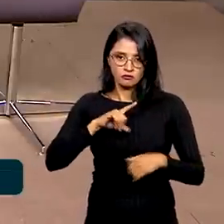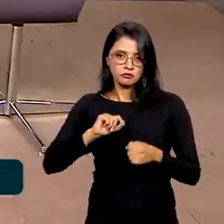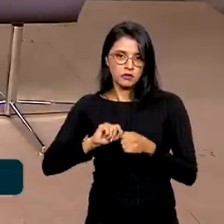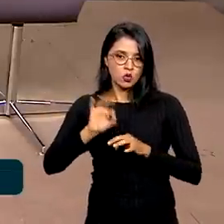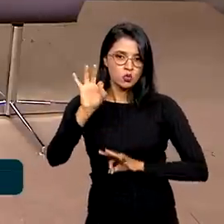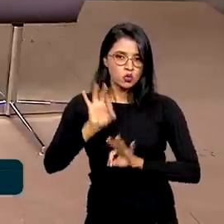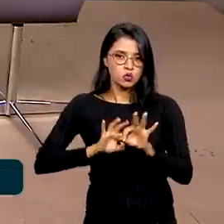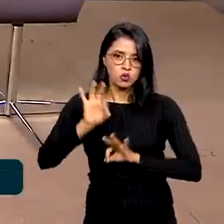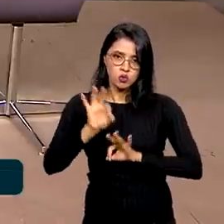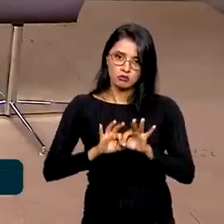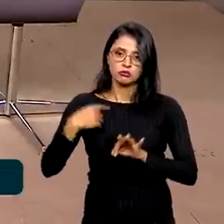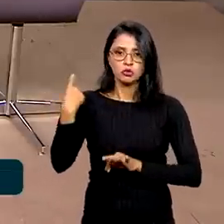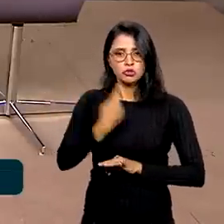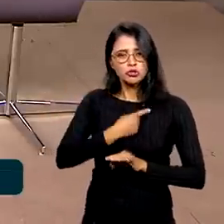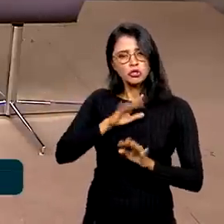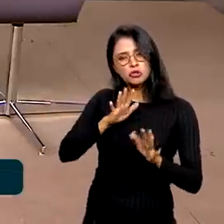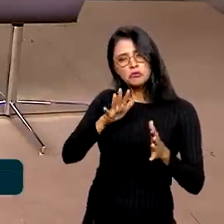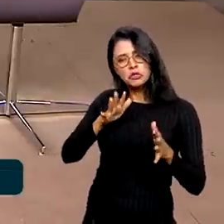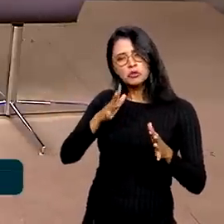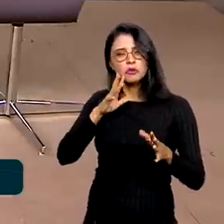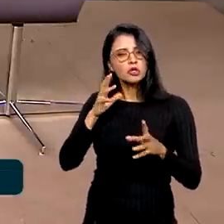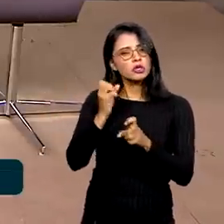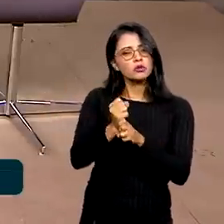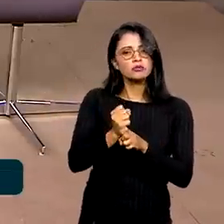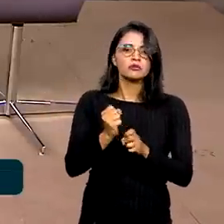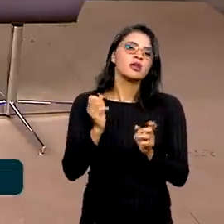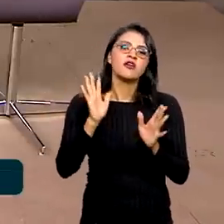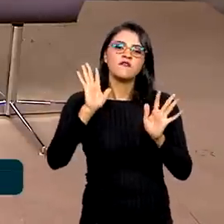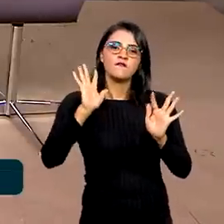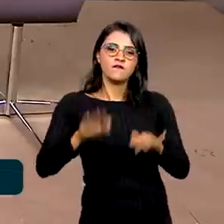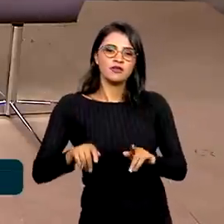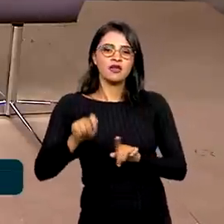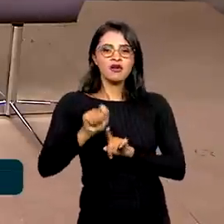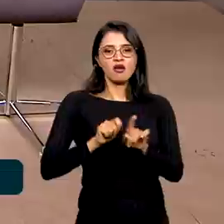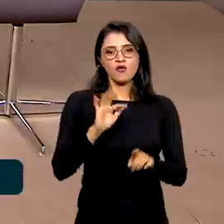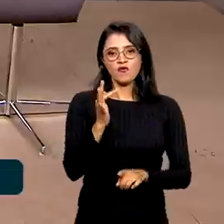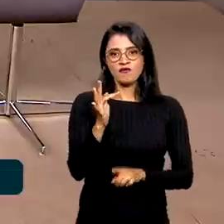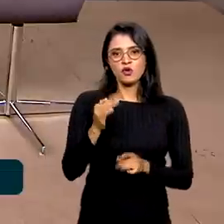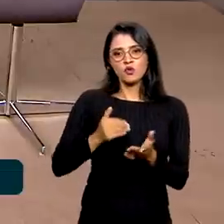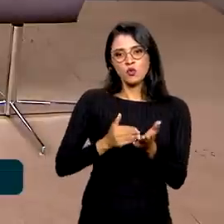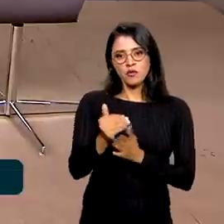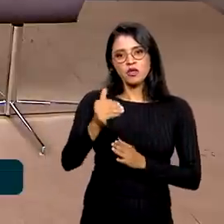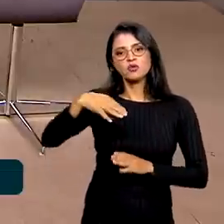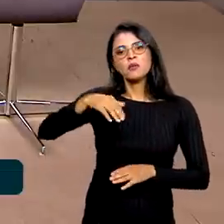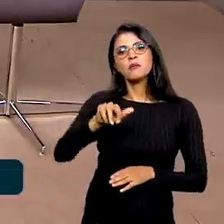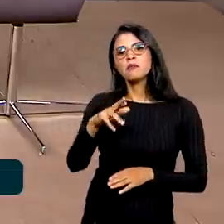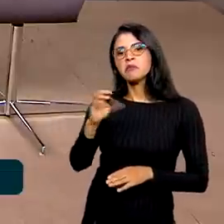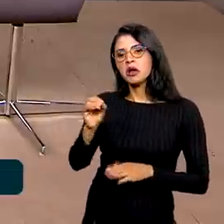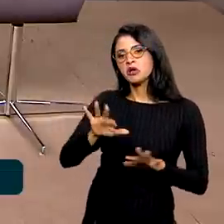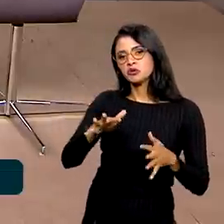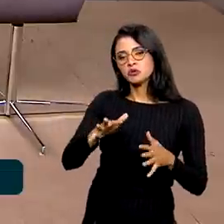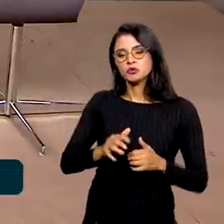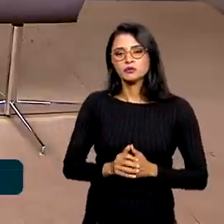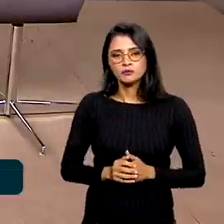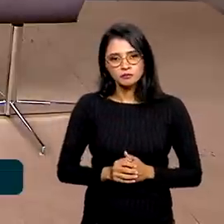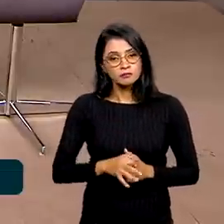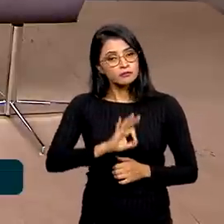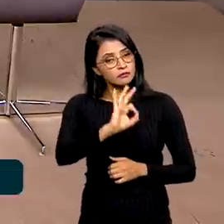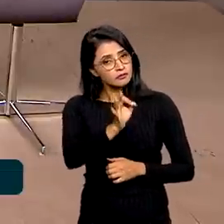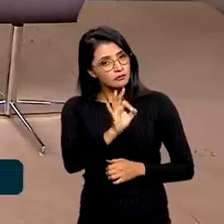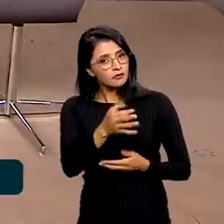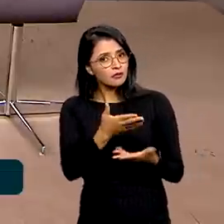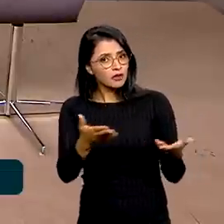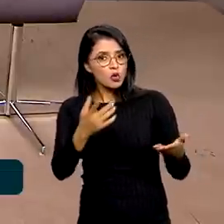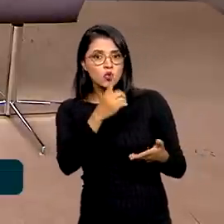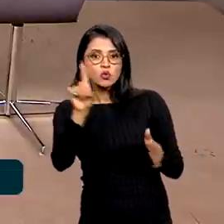prova. Então, a gente está projetando a prova para a final de fevereiro, começo de março, aproximadamente. Certo, secretário.